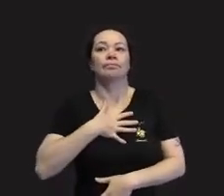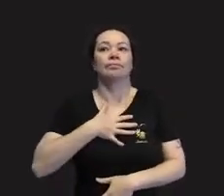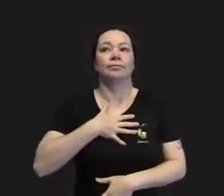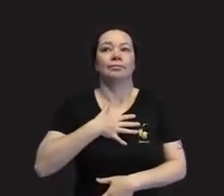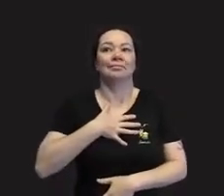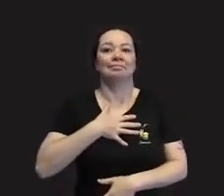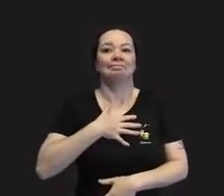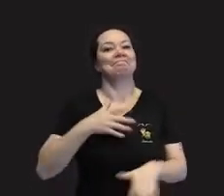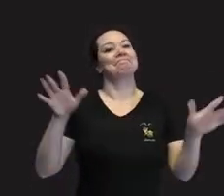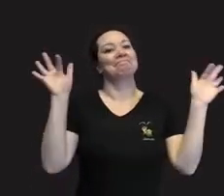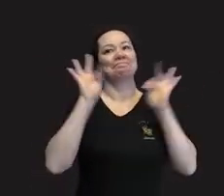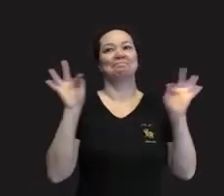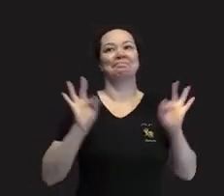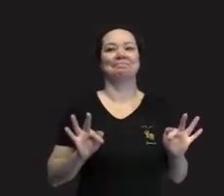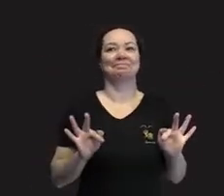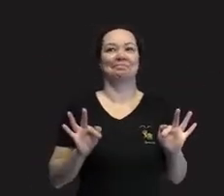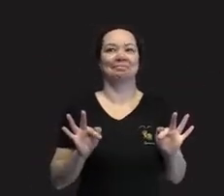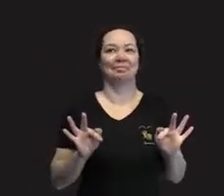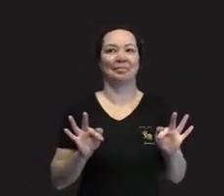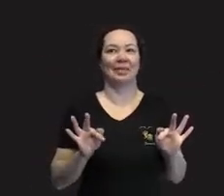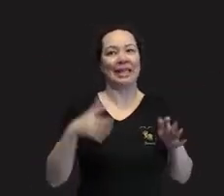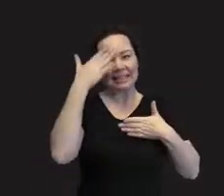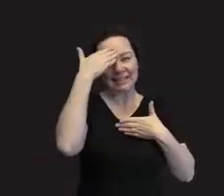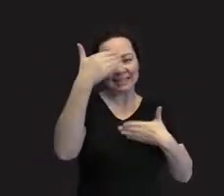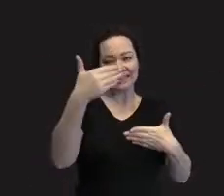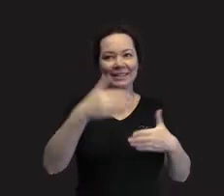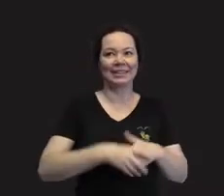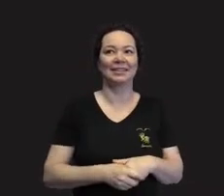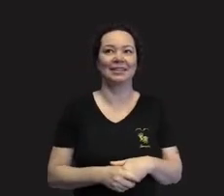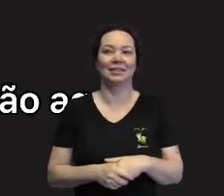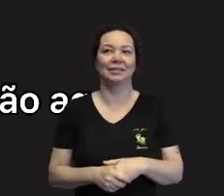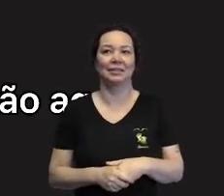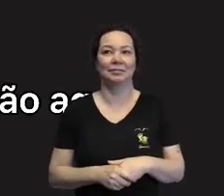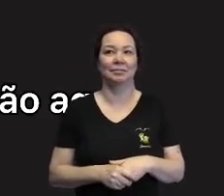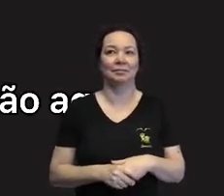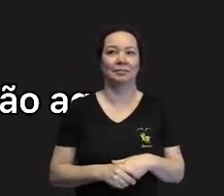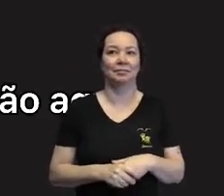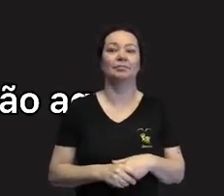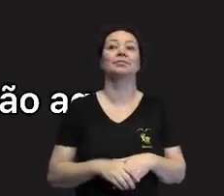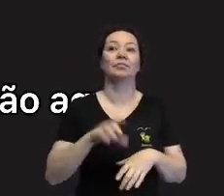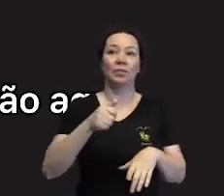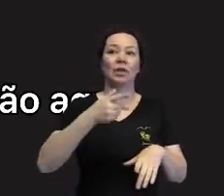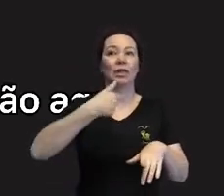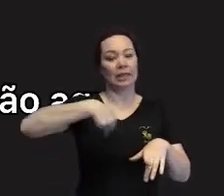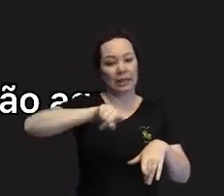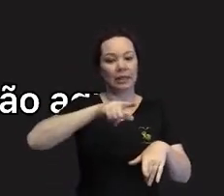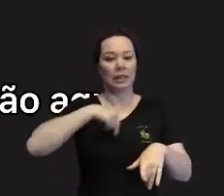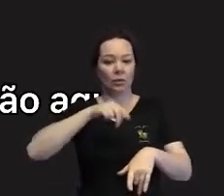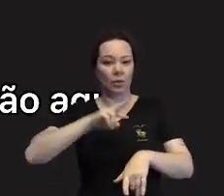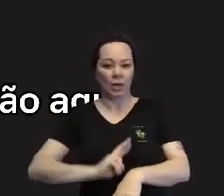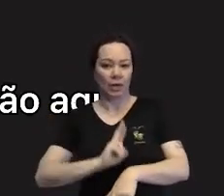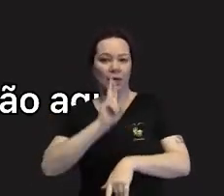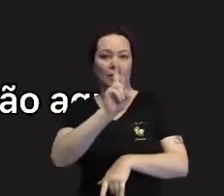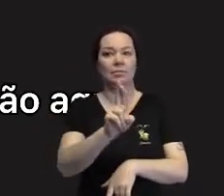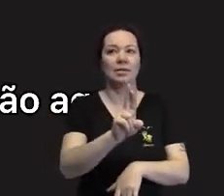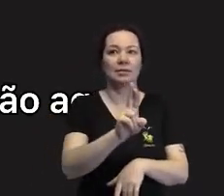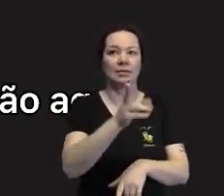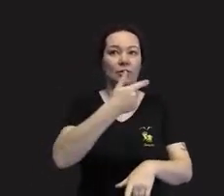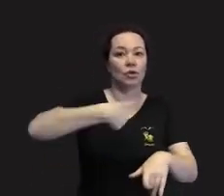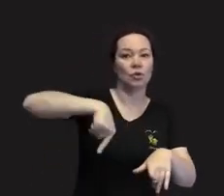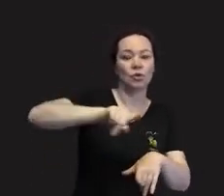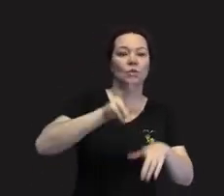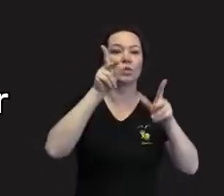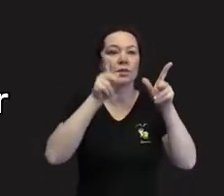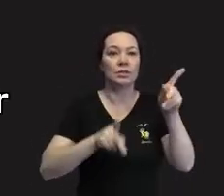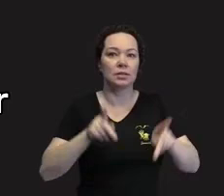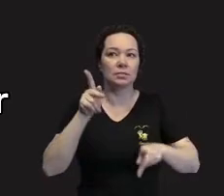feliz e grata. Ela, em nome de todas as pessoas que estão